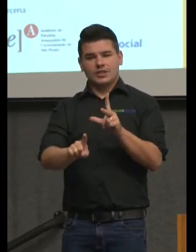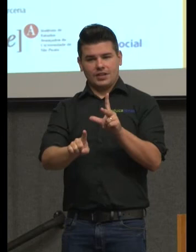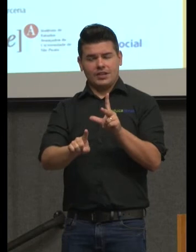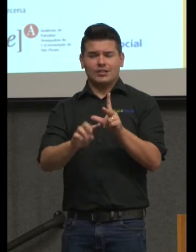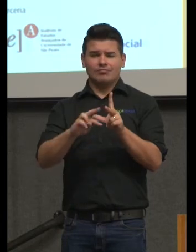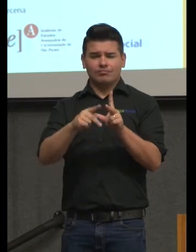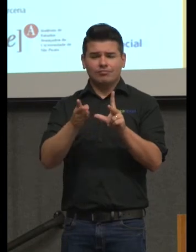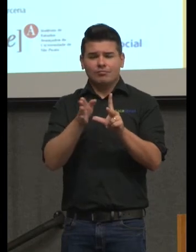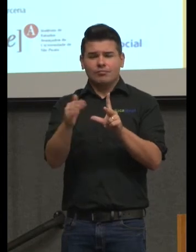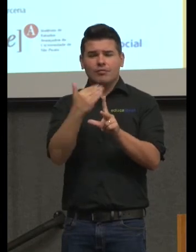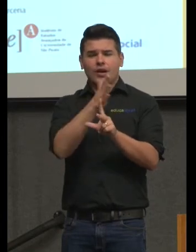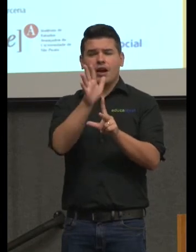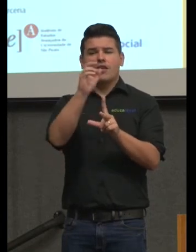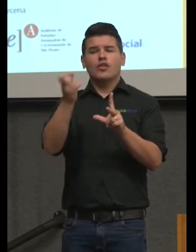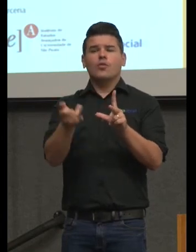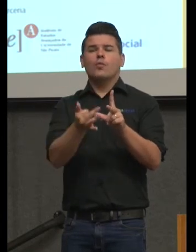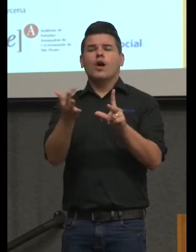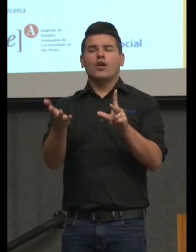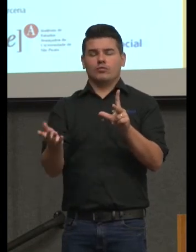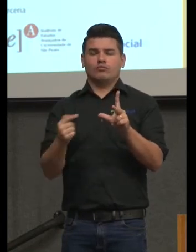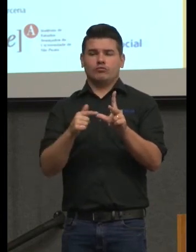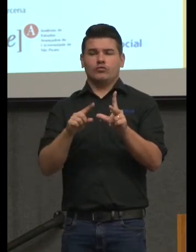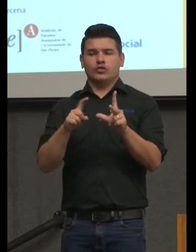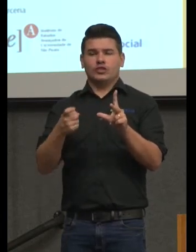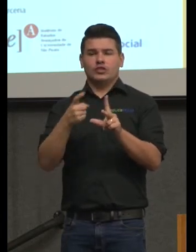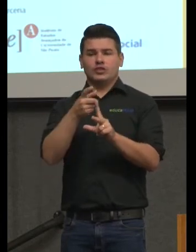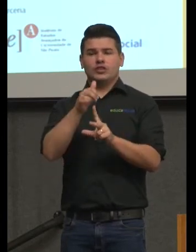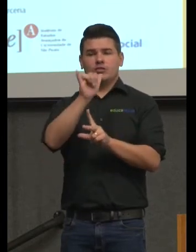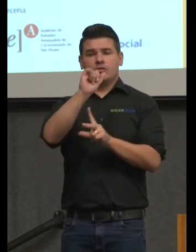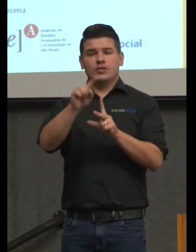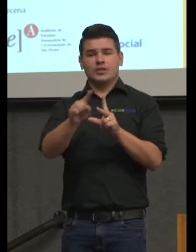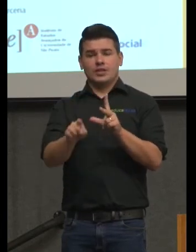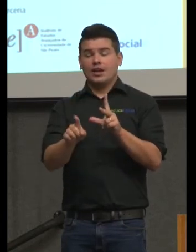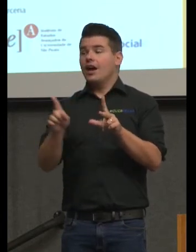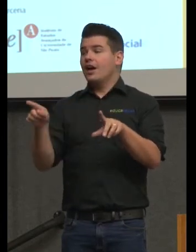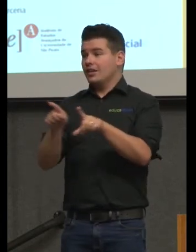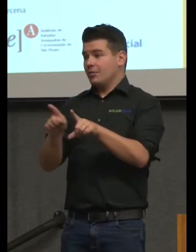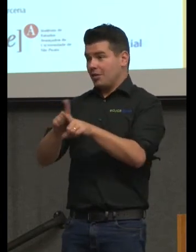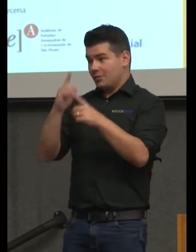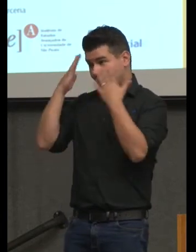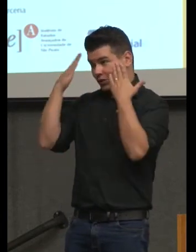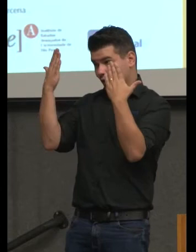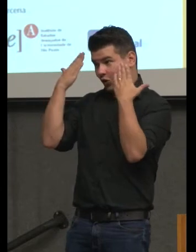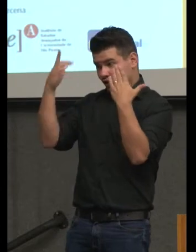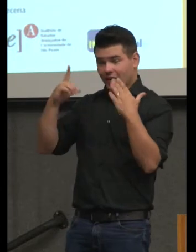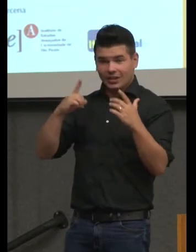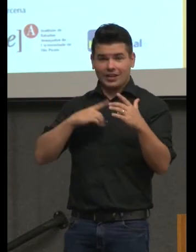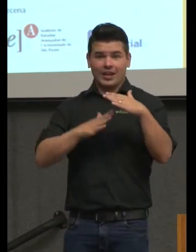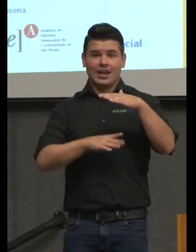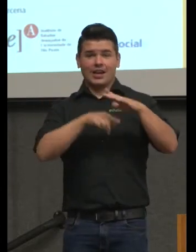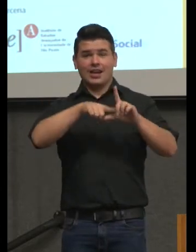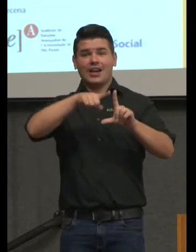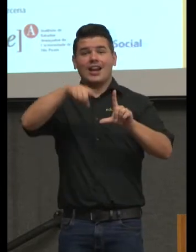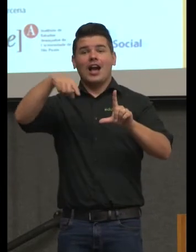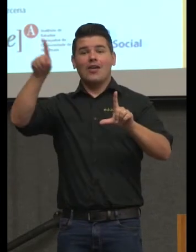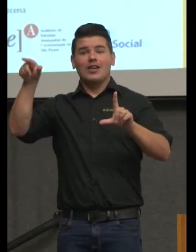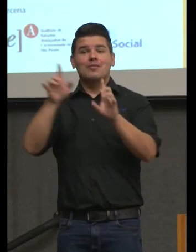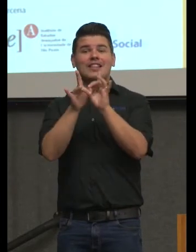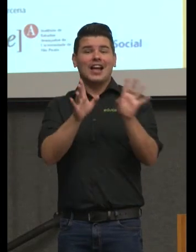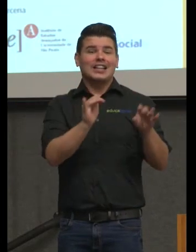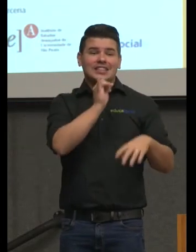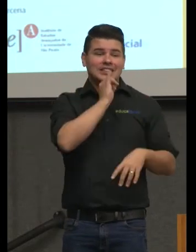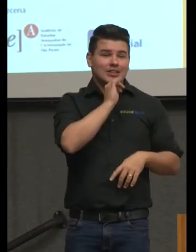de em quantas dimensões você pode navegar e na psicologia grau de liberdade é o seguinte olha